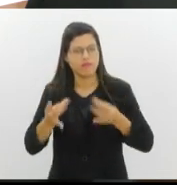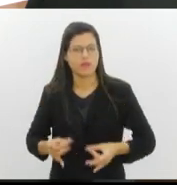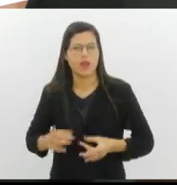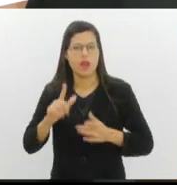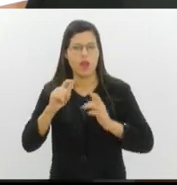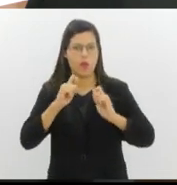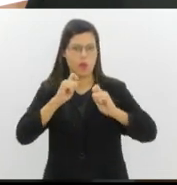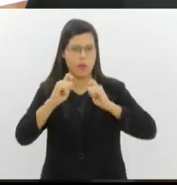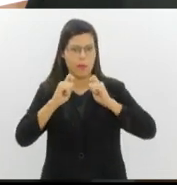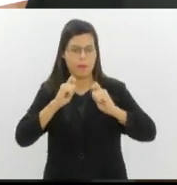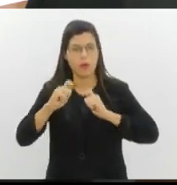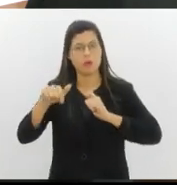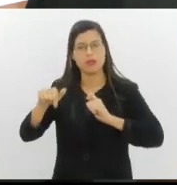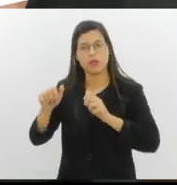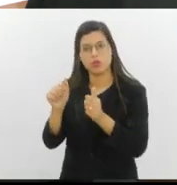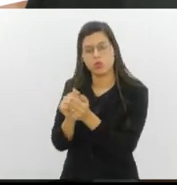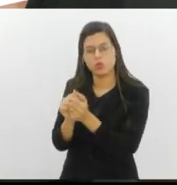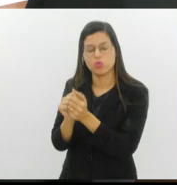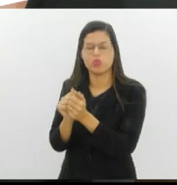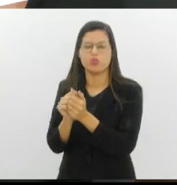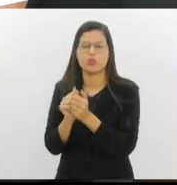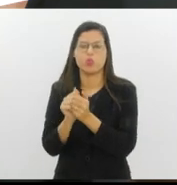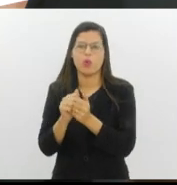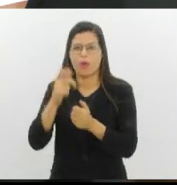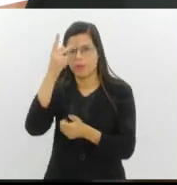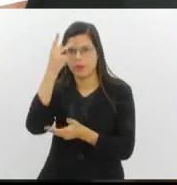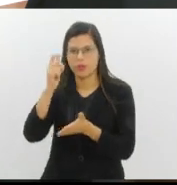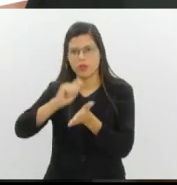que está com a autora do livro. Bom dia, PV!